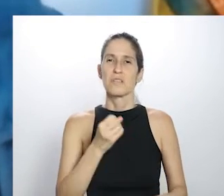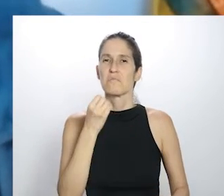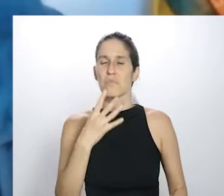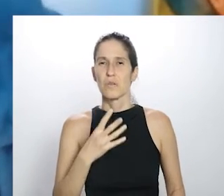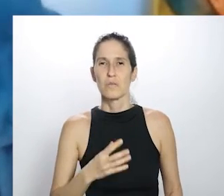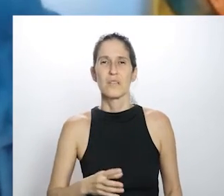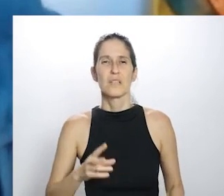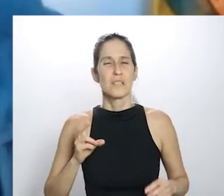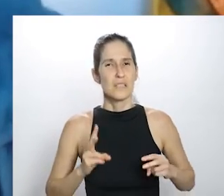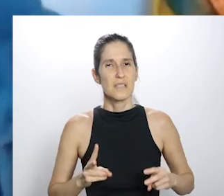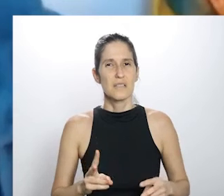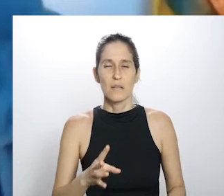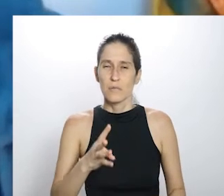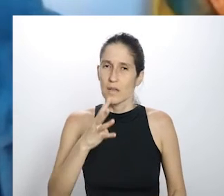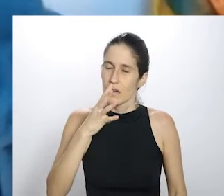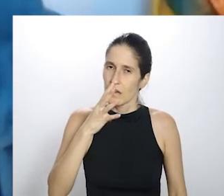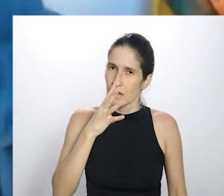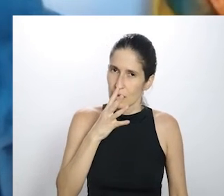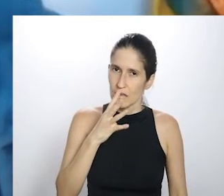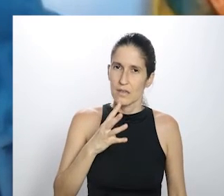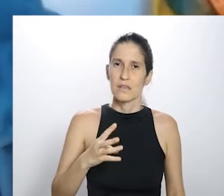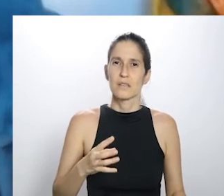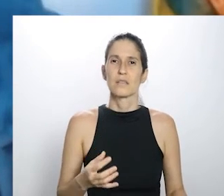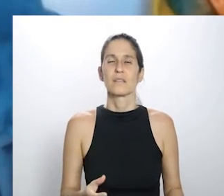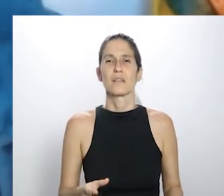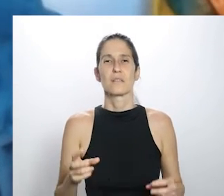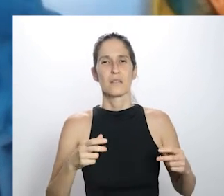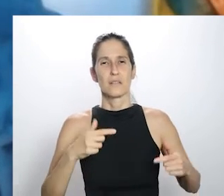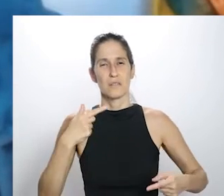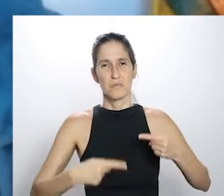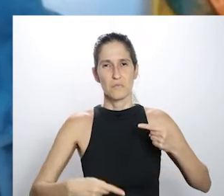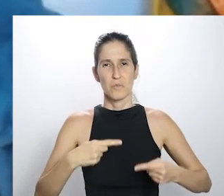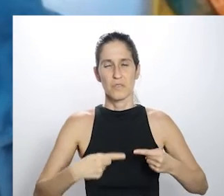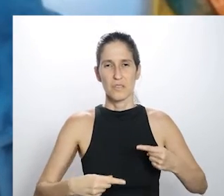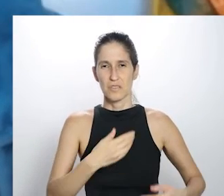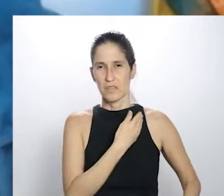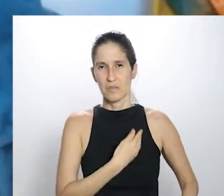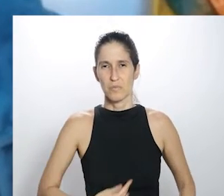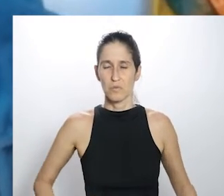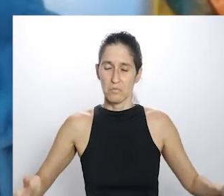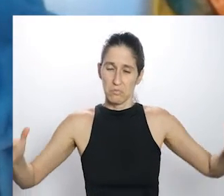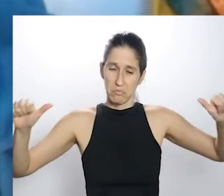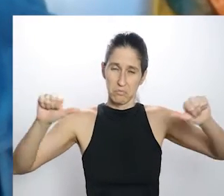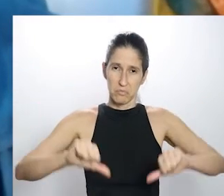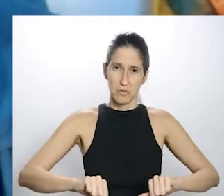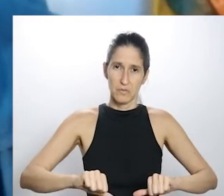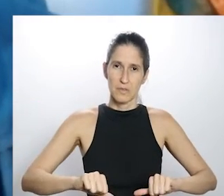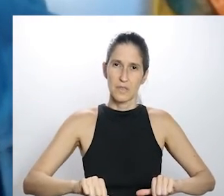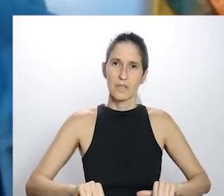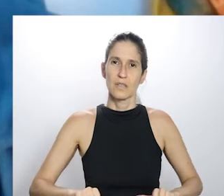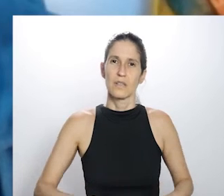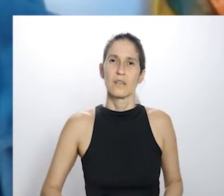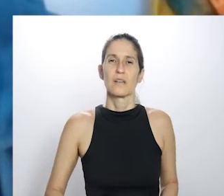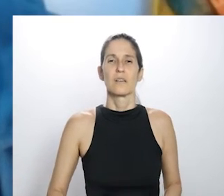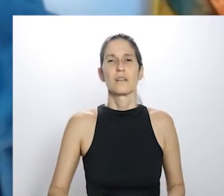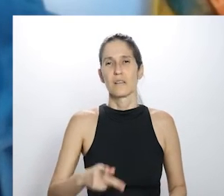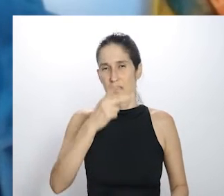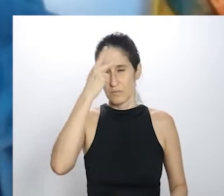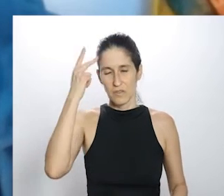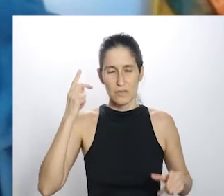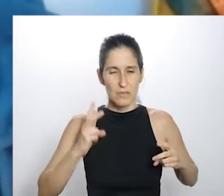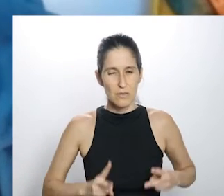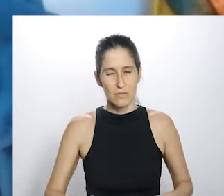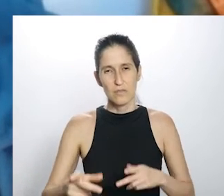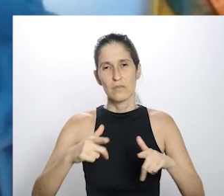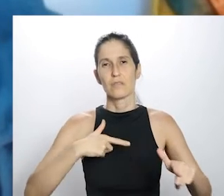essa prosa boa. É sempre impressionante perceber que, mesmo com a falência das políticas culturais, o cenário cultural brasileiro